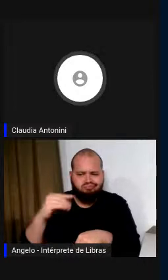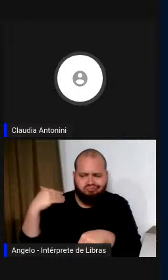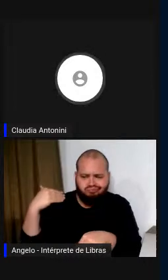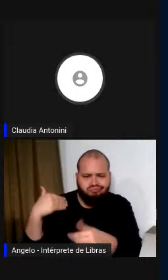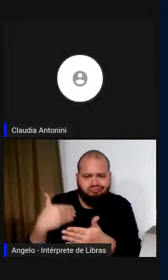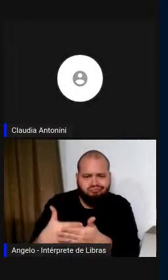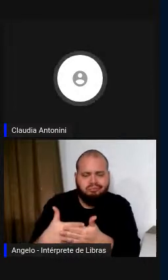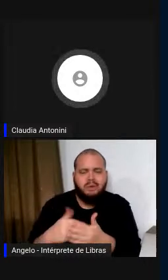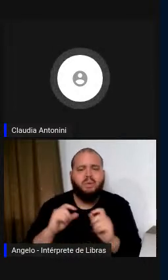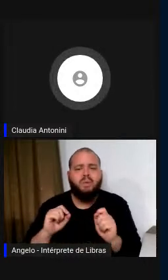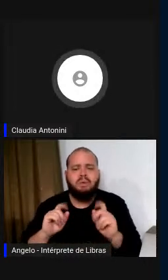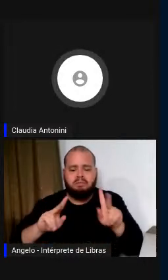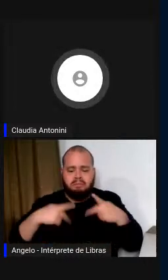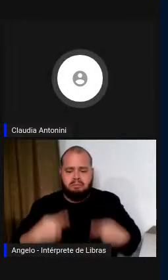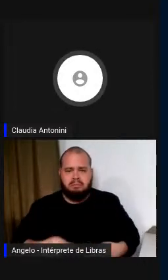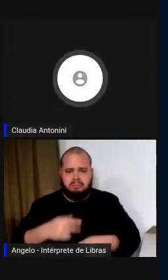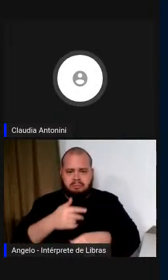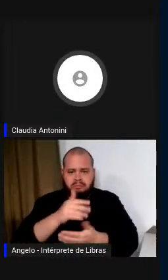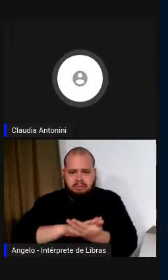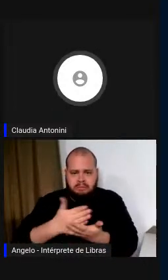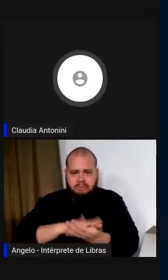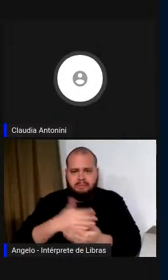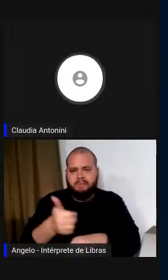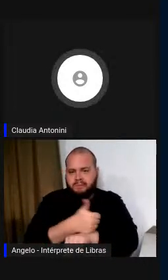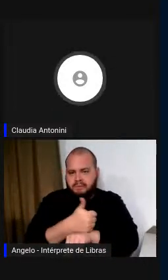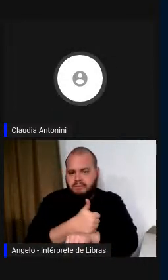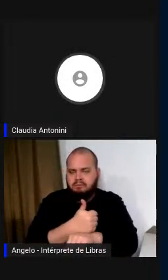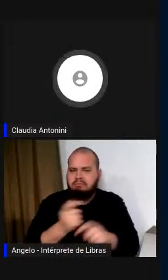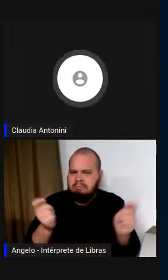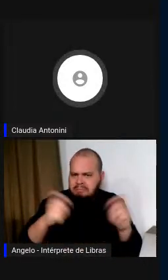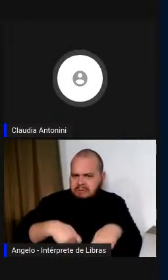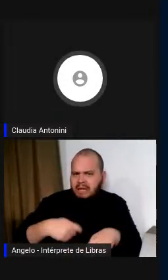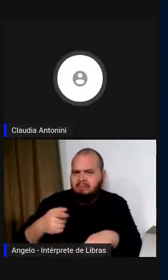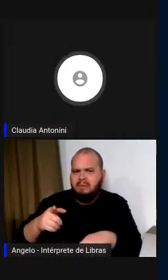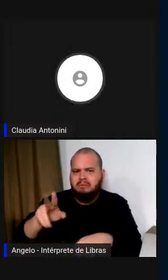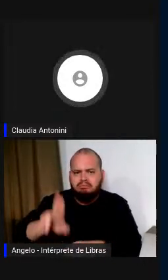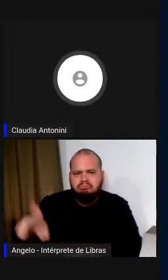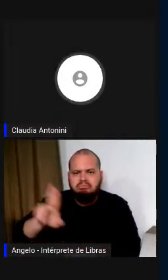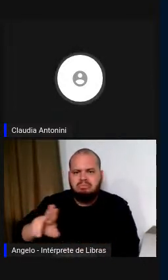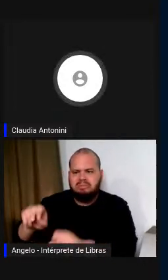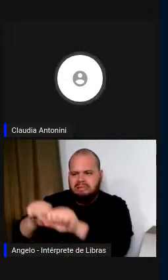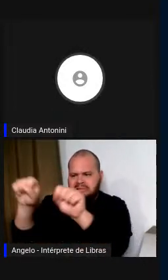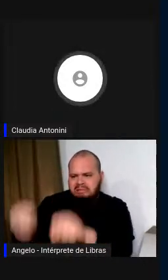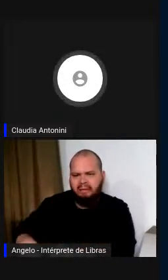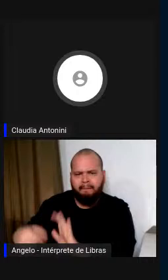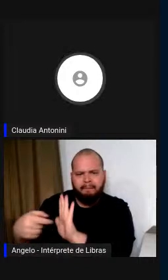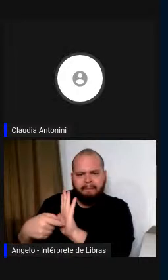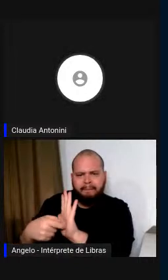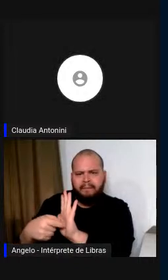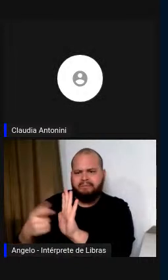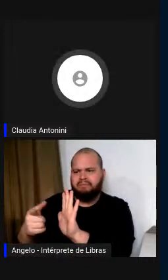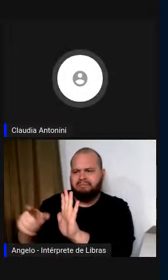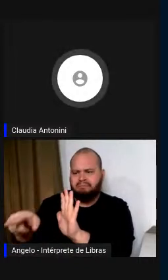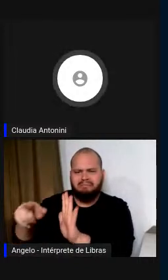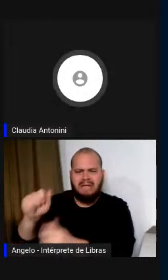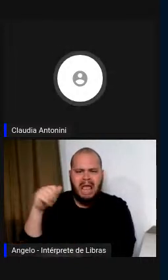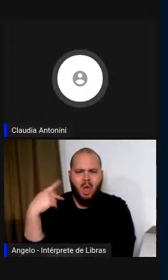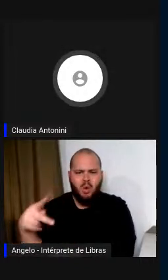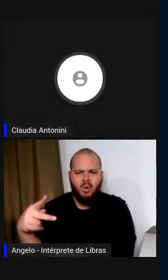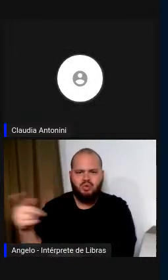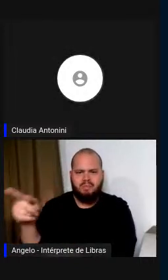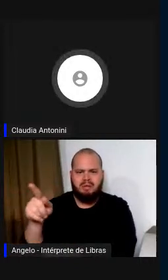profissional poderia usar um sistema de tradução automático do falado para